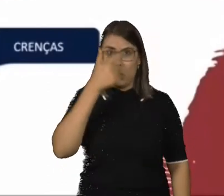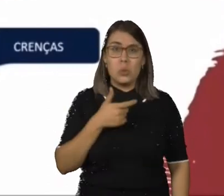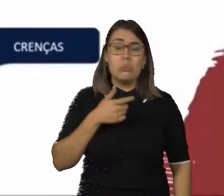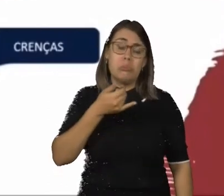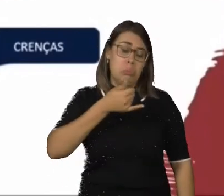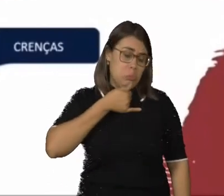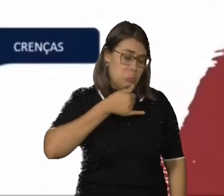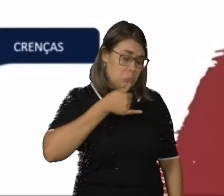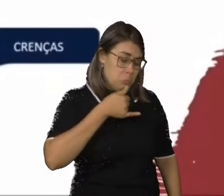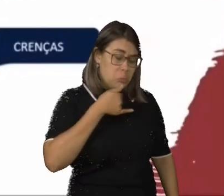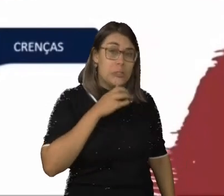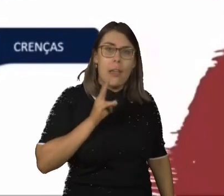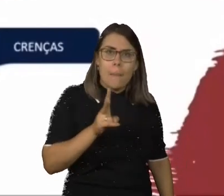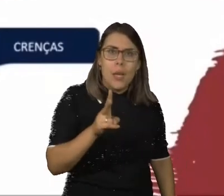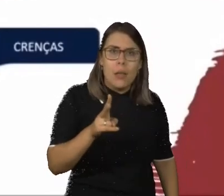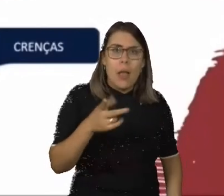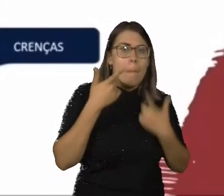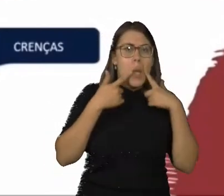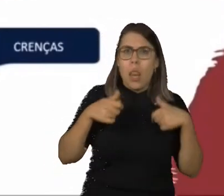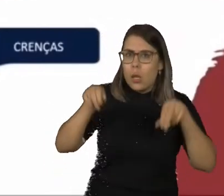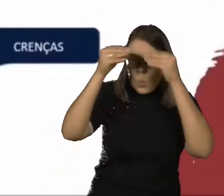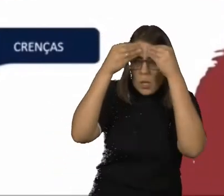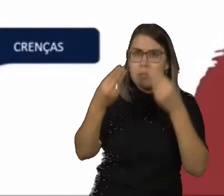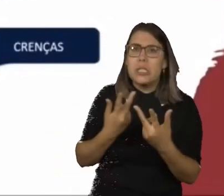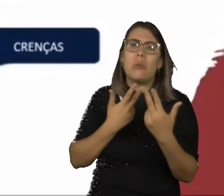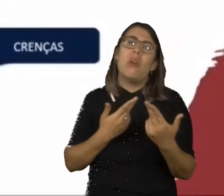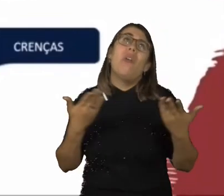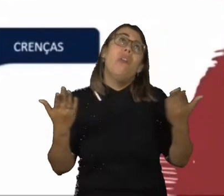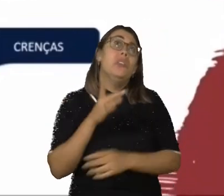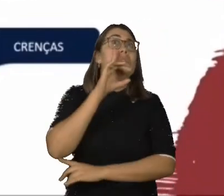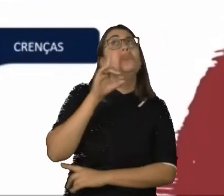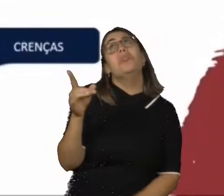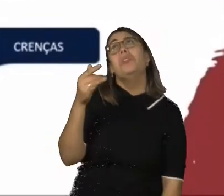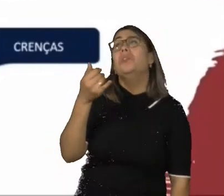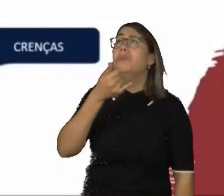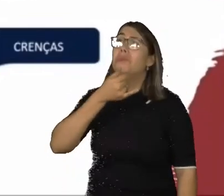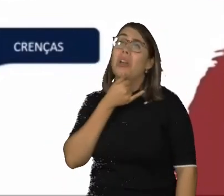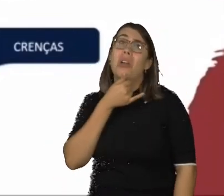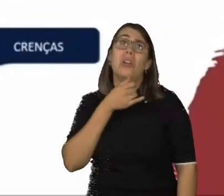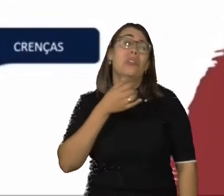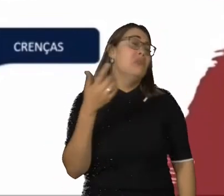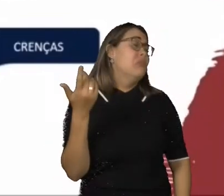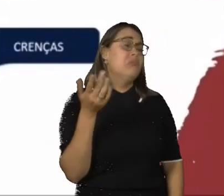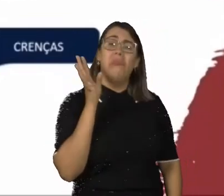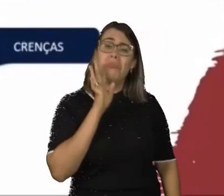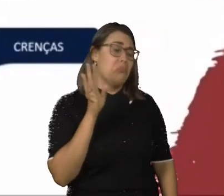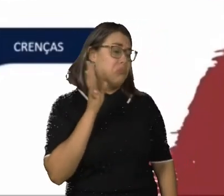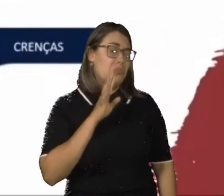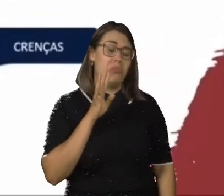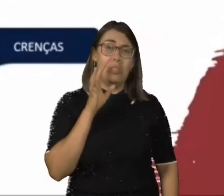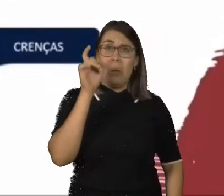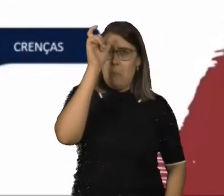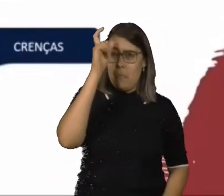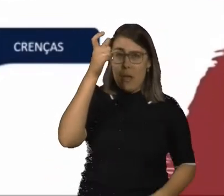sou triste, deprimida, a minha linguagem vai ser igual. Ai, hoje o dia tá ruim, tô com dor, não tá legal. Nossos pensamentos, sendo